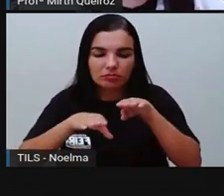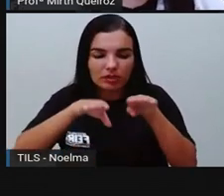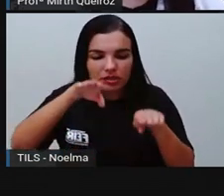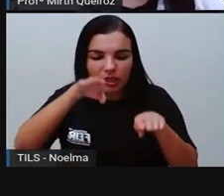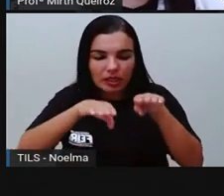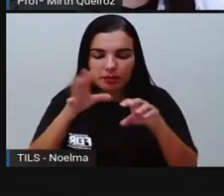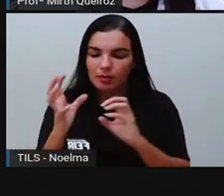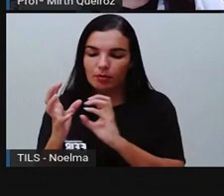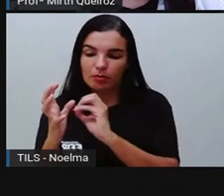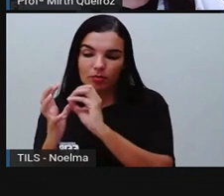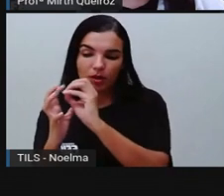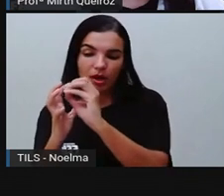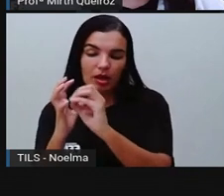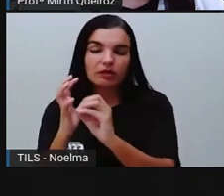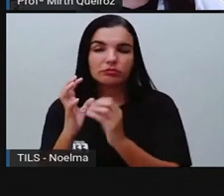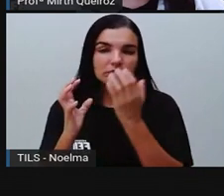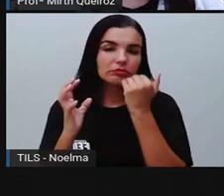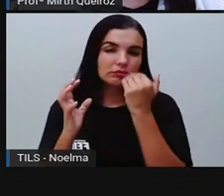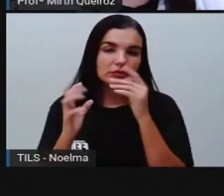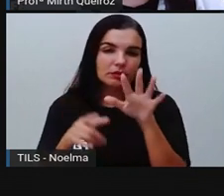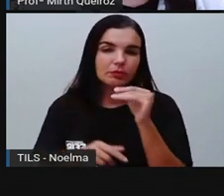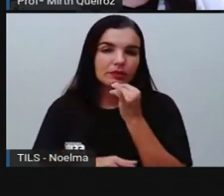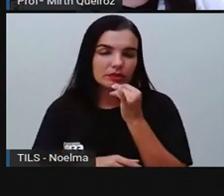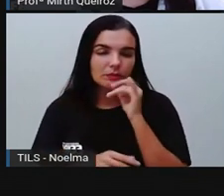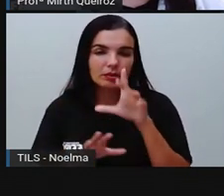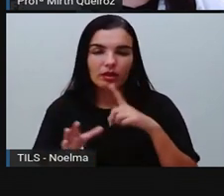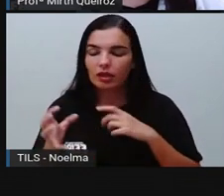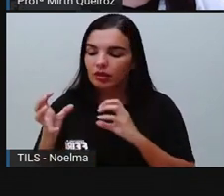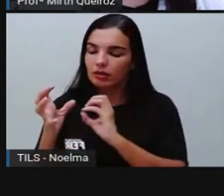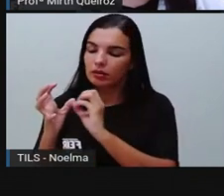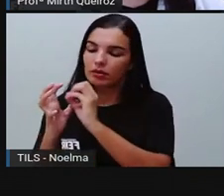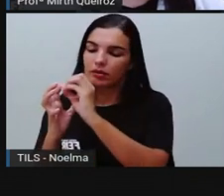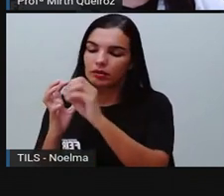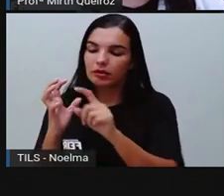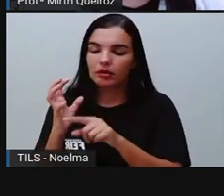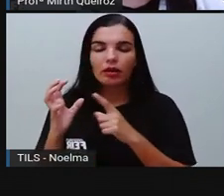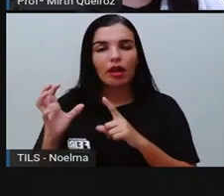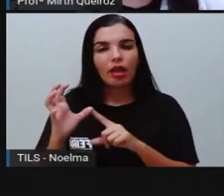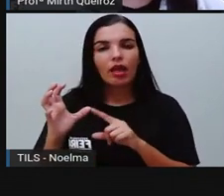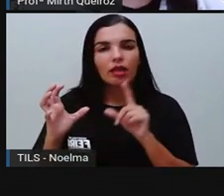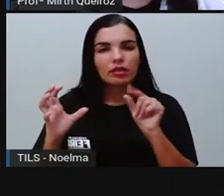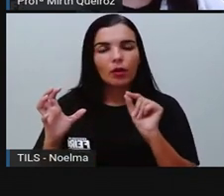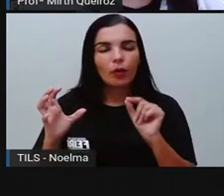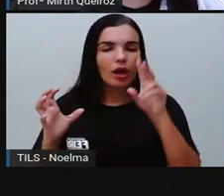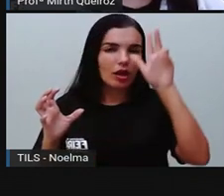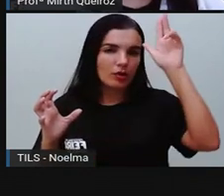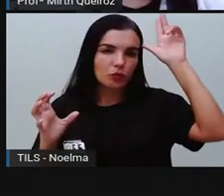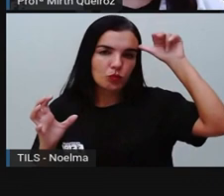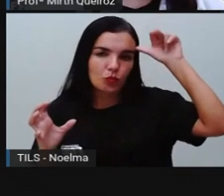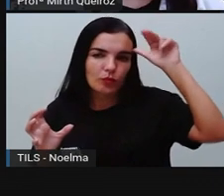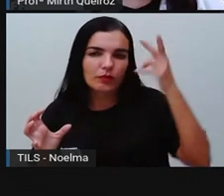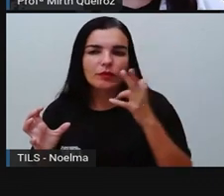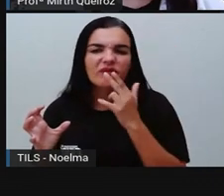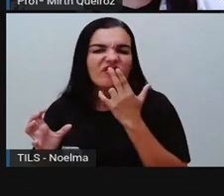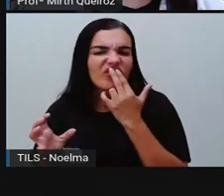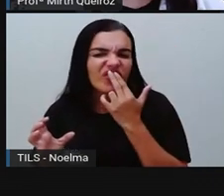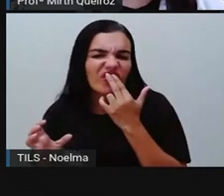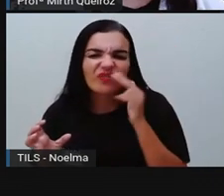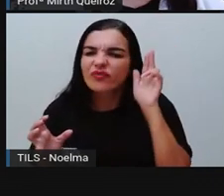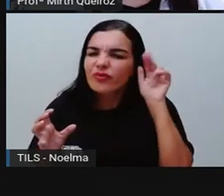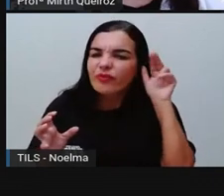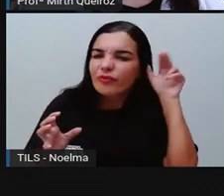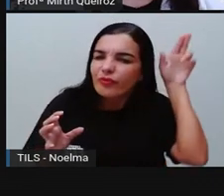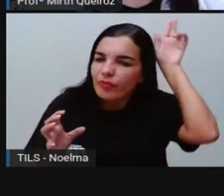tem uma cadeia alimentar, por exemplo, onde tem ali o coelho, que se alimenta da cenoura, né? A cenoura, que for ser uma planta, é o